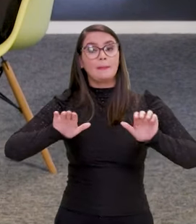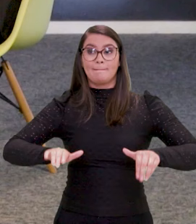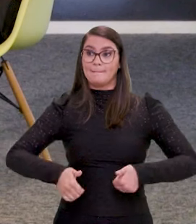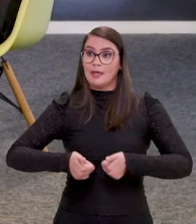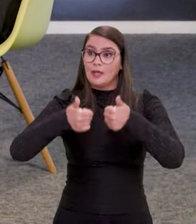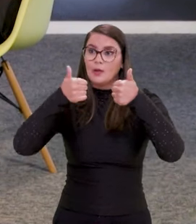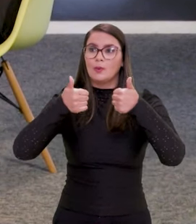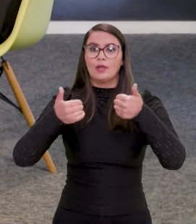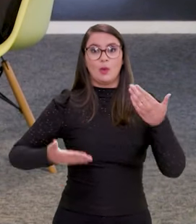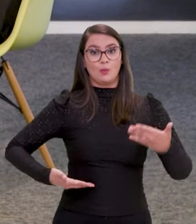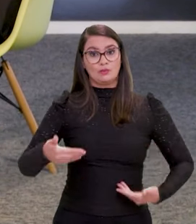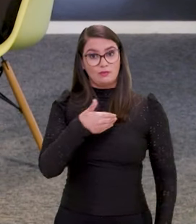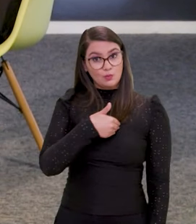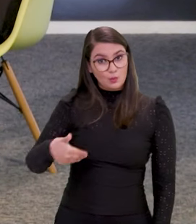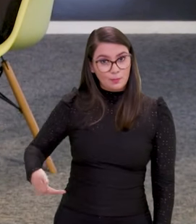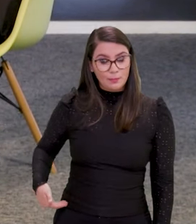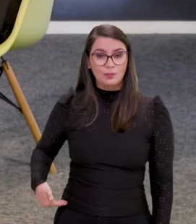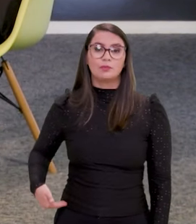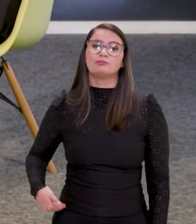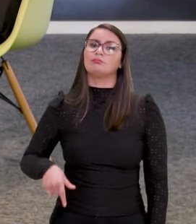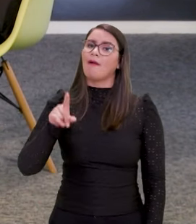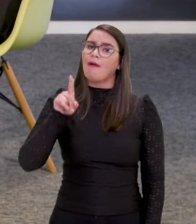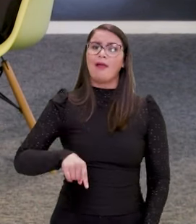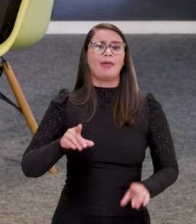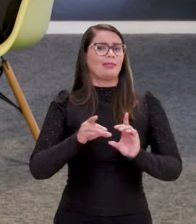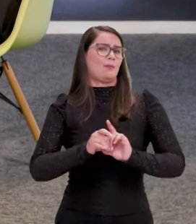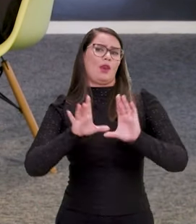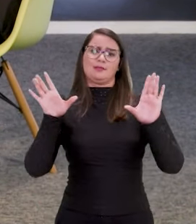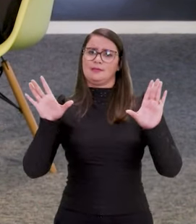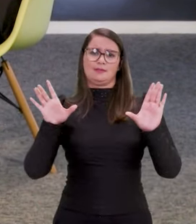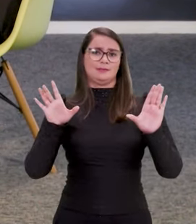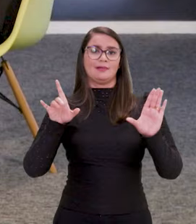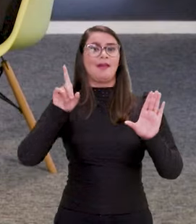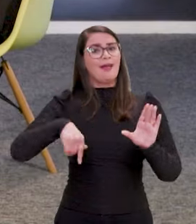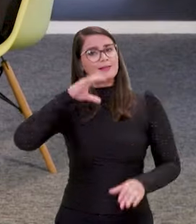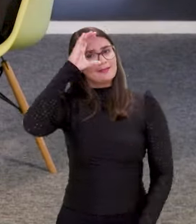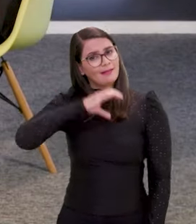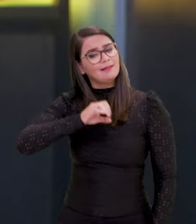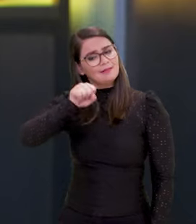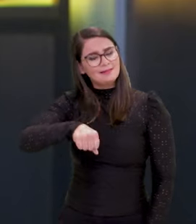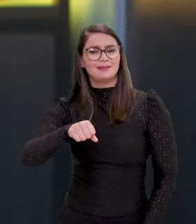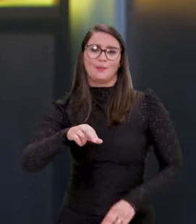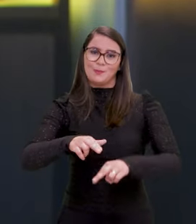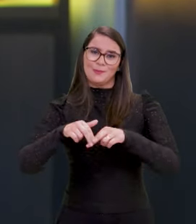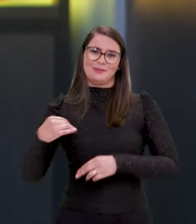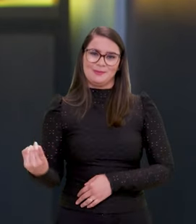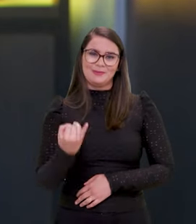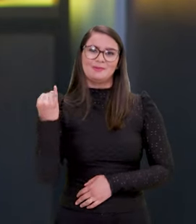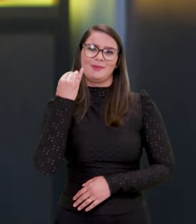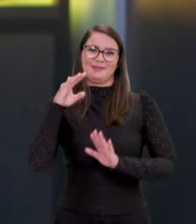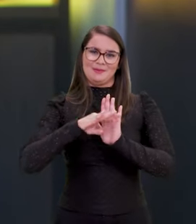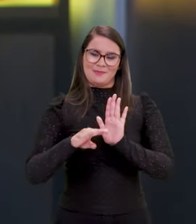melhoria do serviço público é um instrumento de democracia, é um instrumento de cidadania. Então, é fundamental que a gente